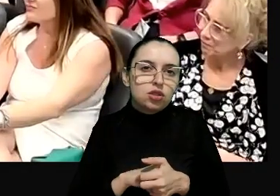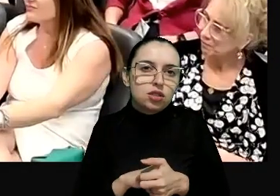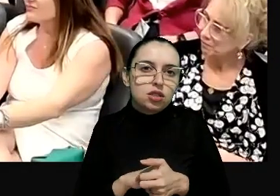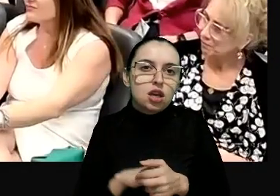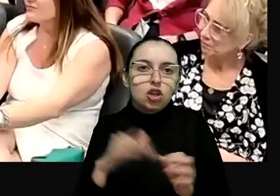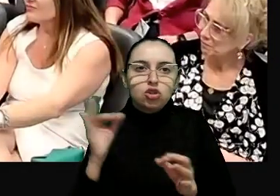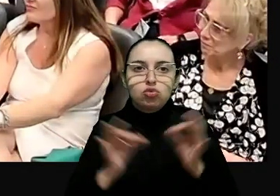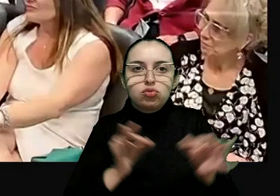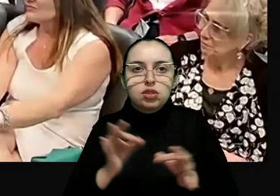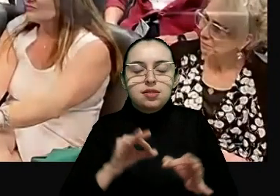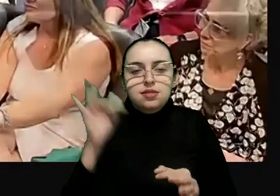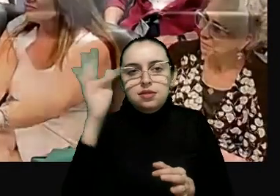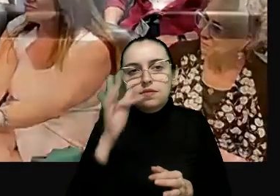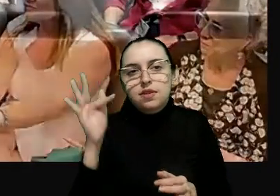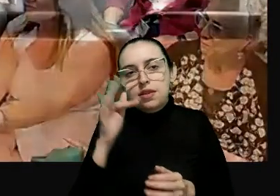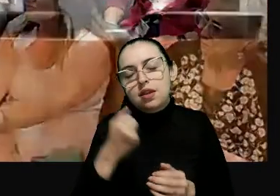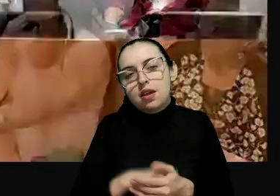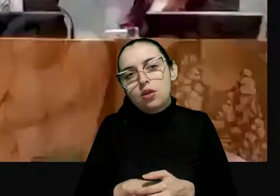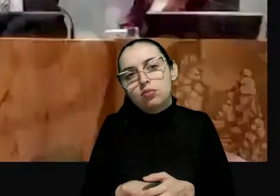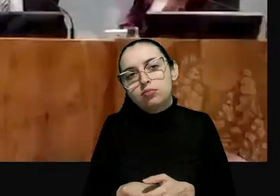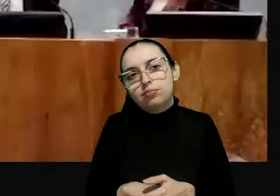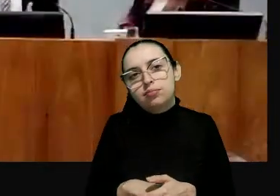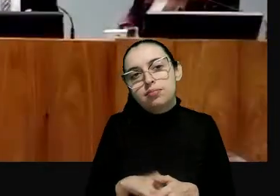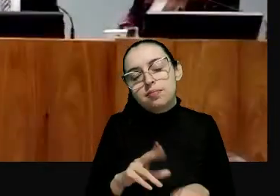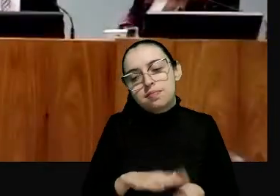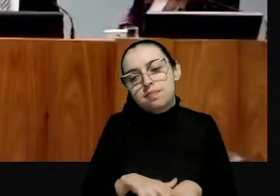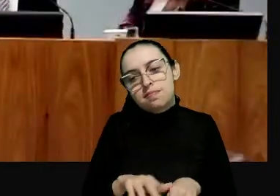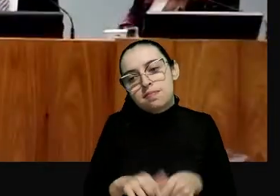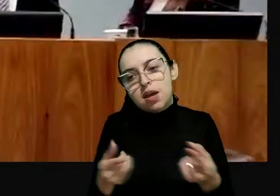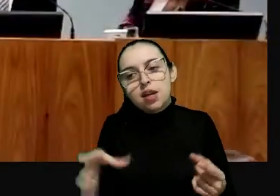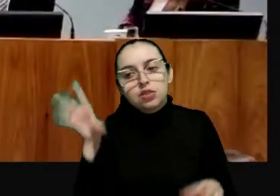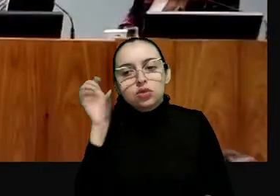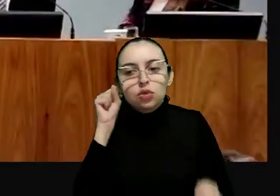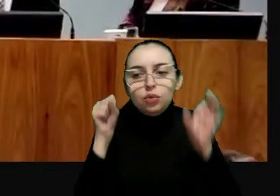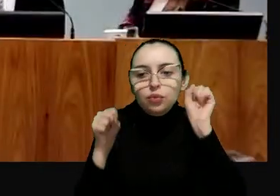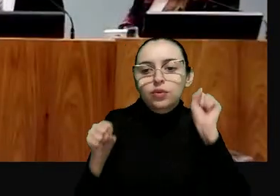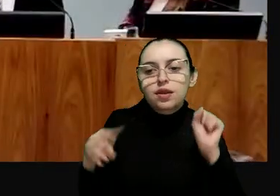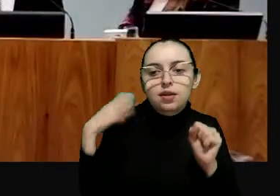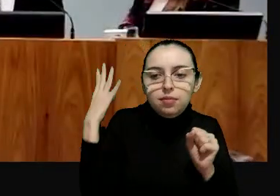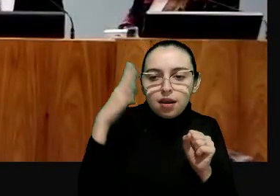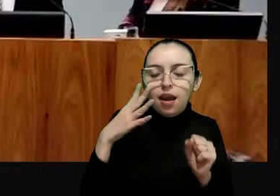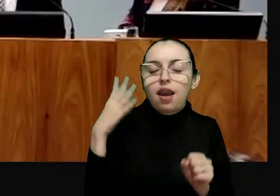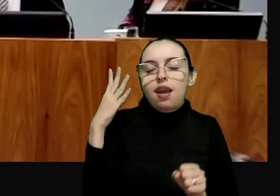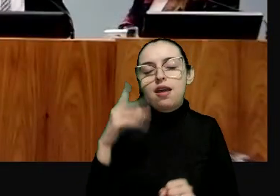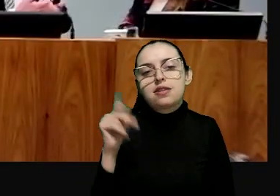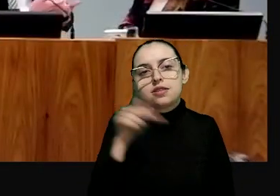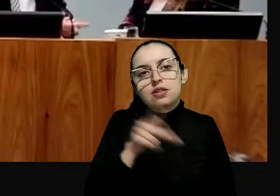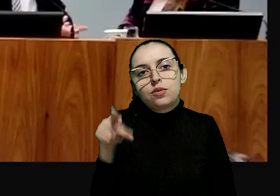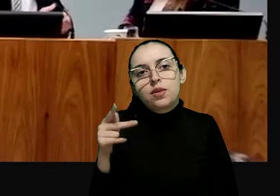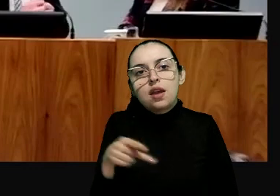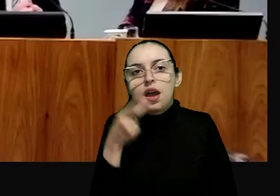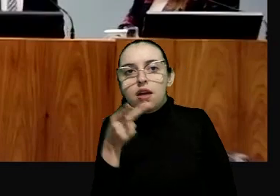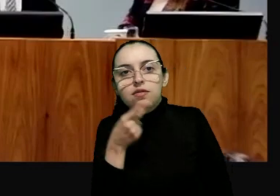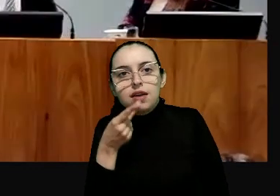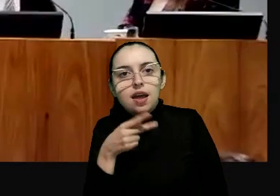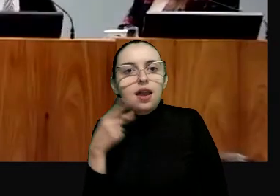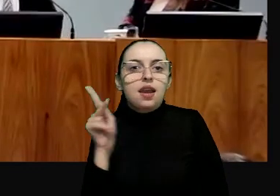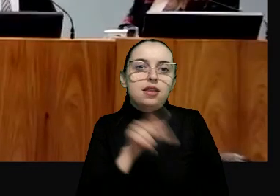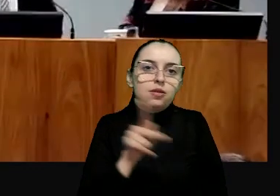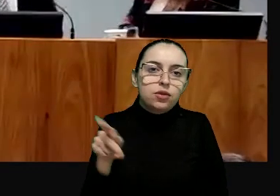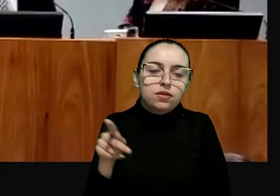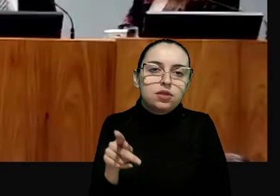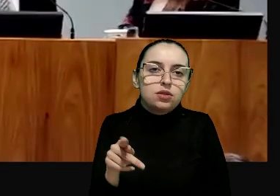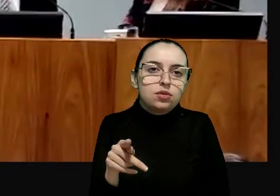Federal, que é a inspeção, mas o agradável de ouvir a palestra do professor, a fala da